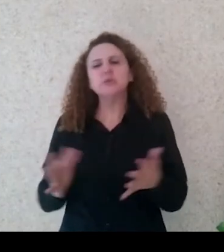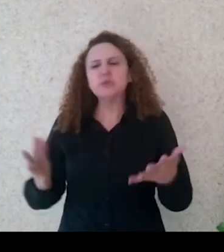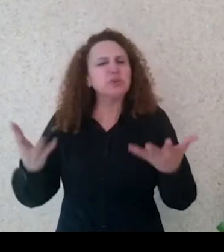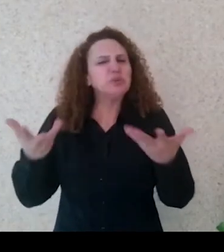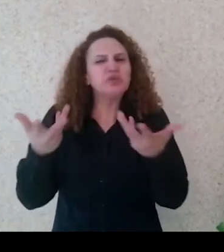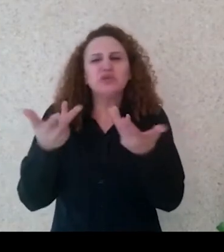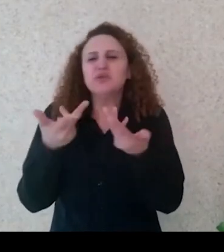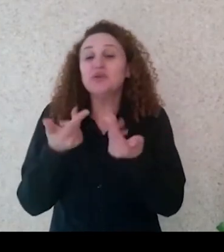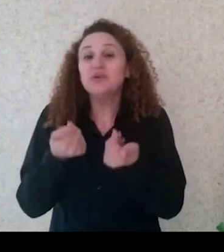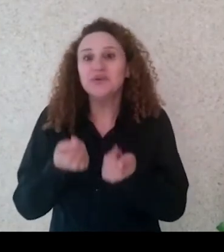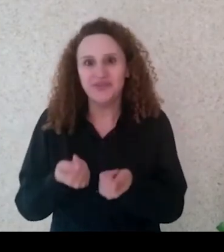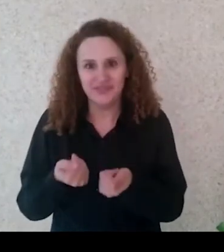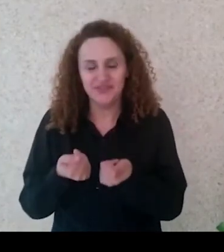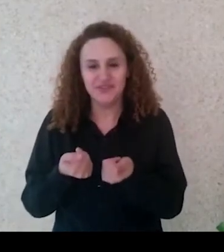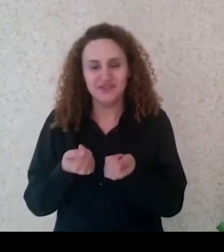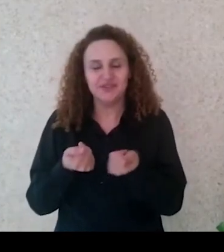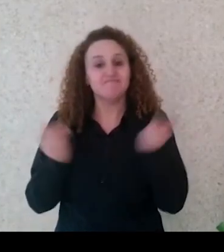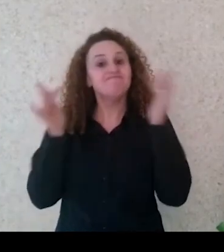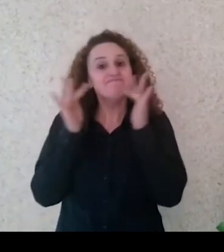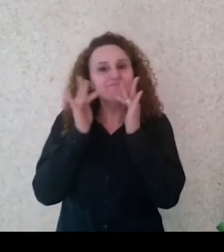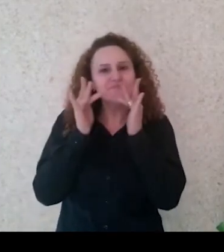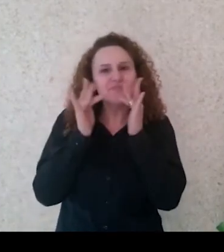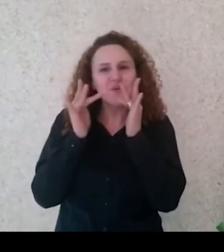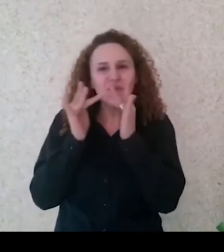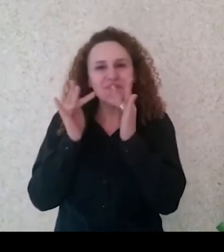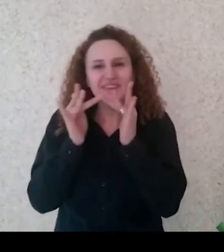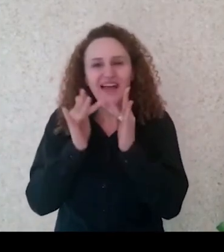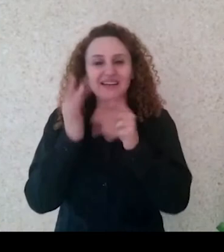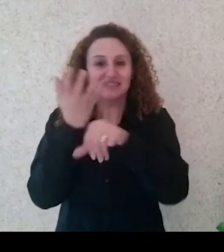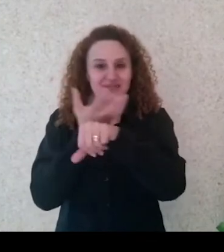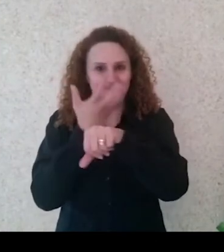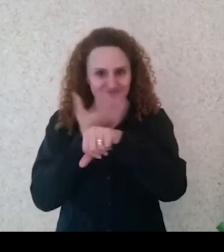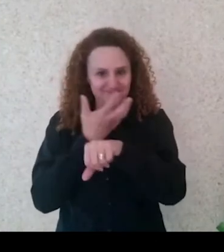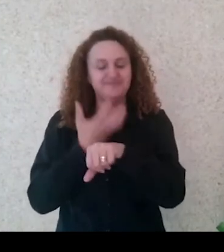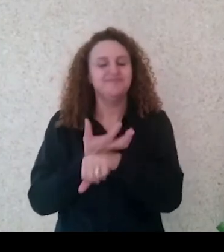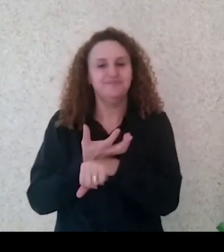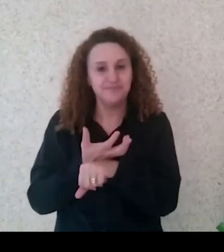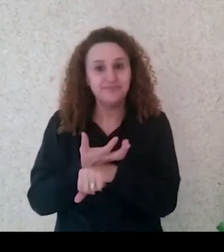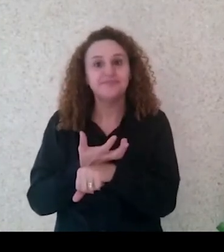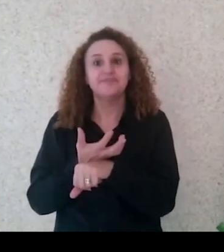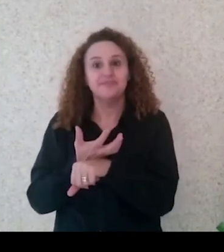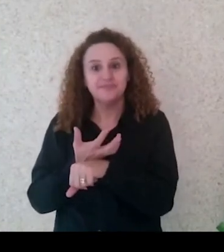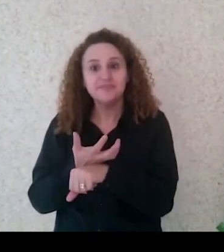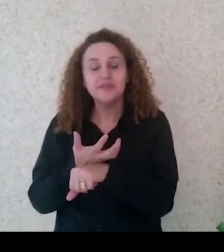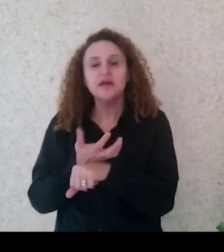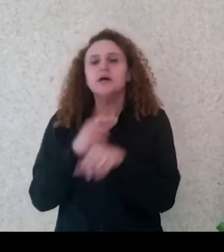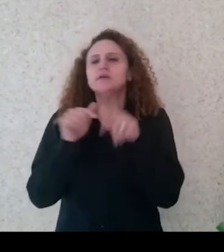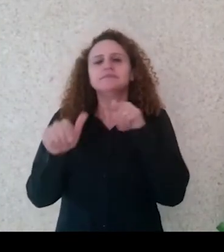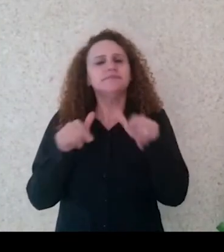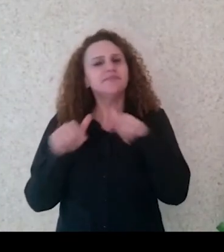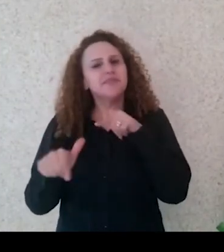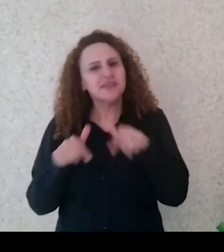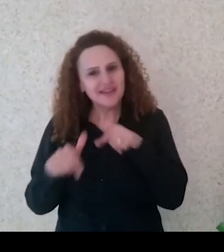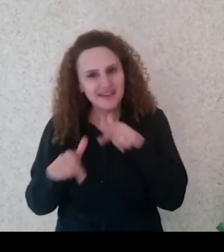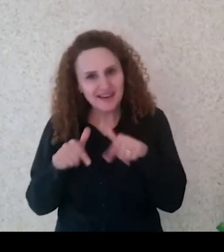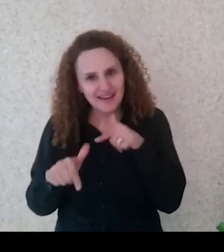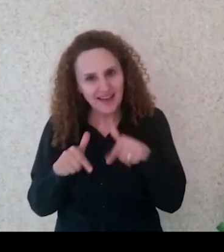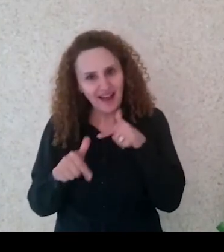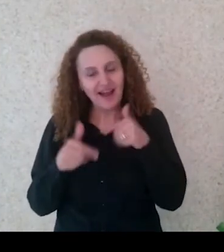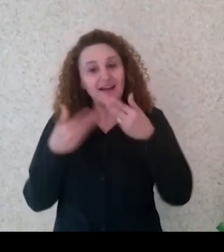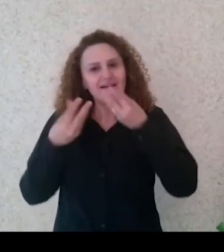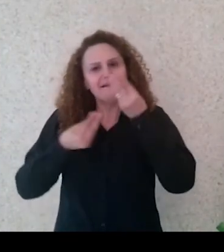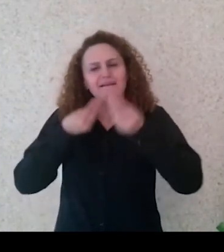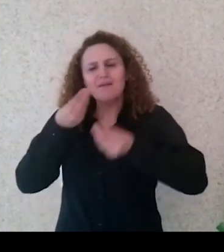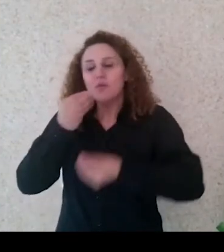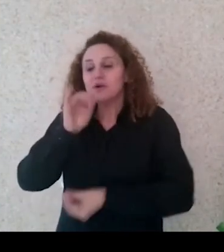ter contato nessa disciplina. Então, nós vamos trabalhar